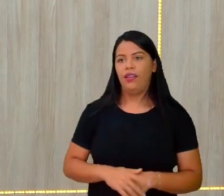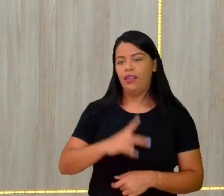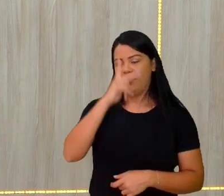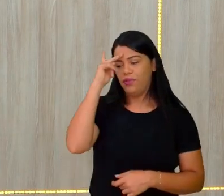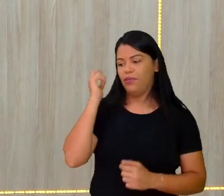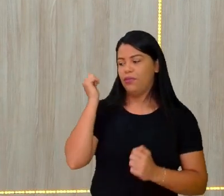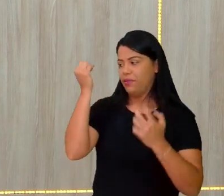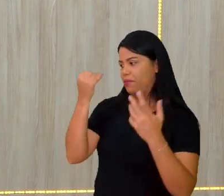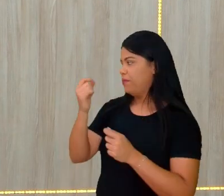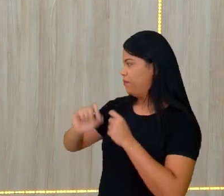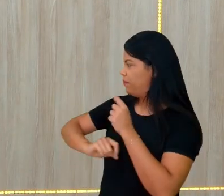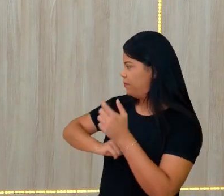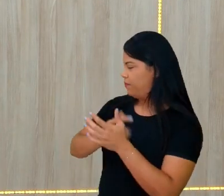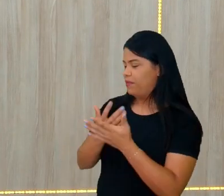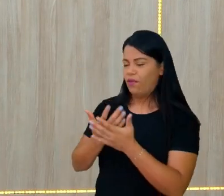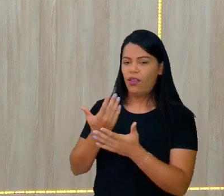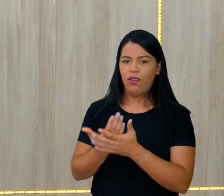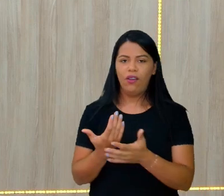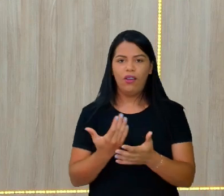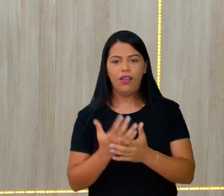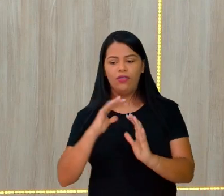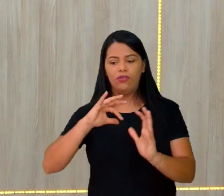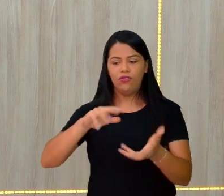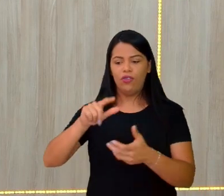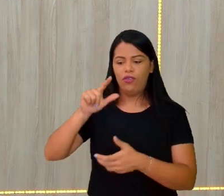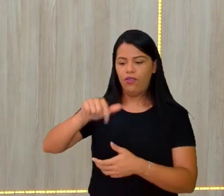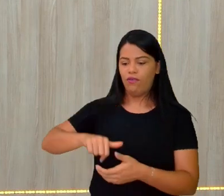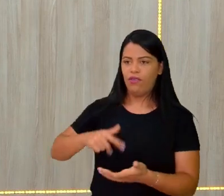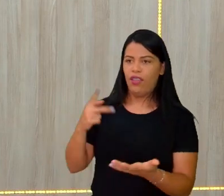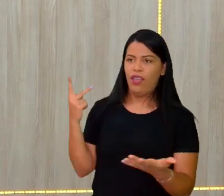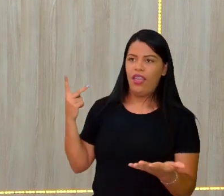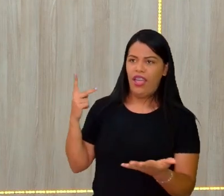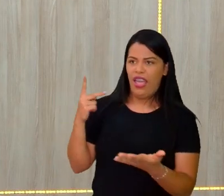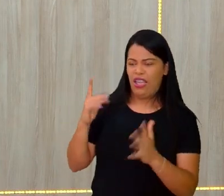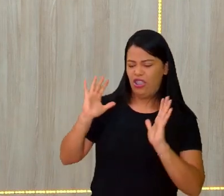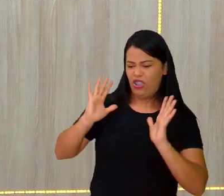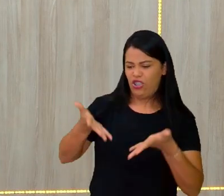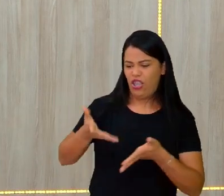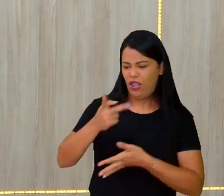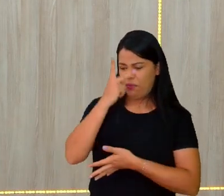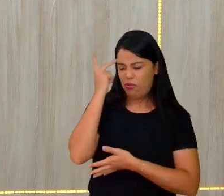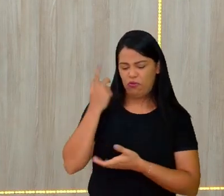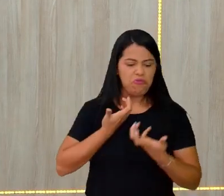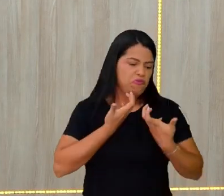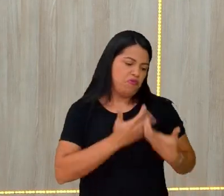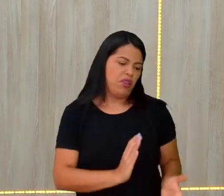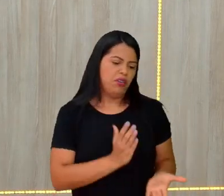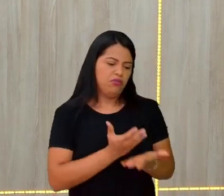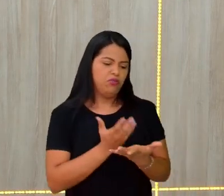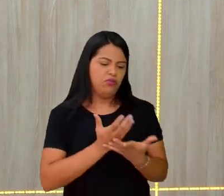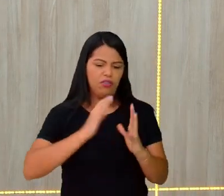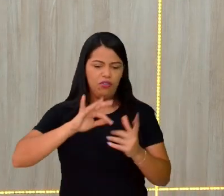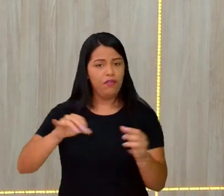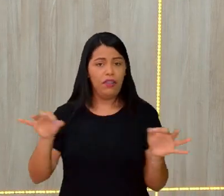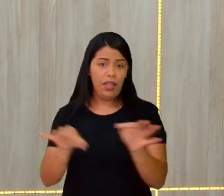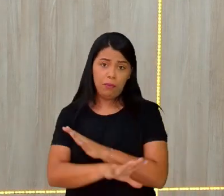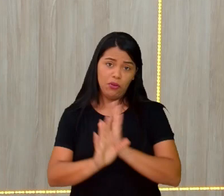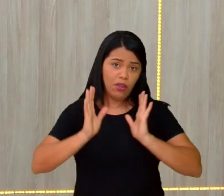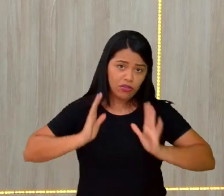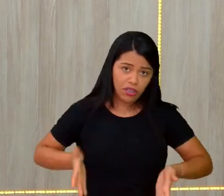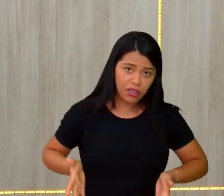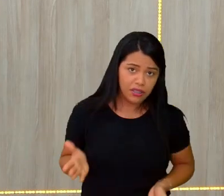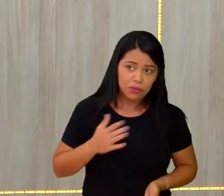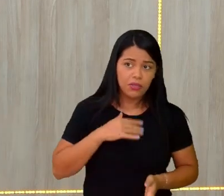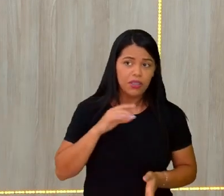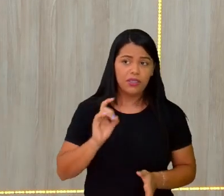chata, não sei o quê. Quero estudar geografia, não. Acabou, né, gente? Acabou já a chatice. Tô só